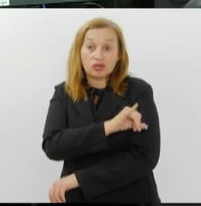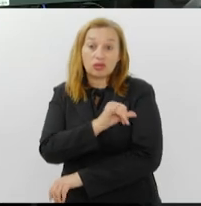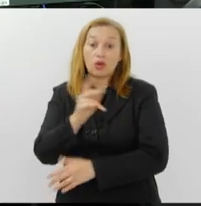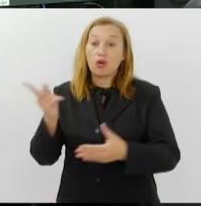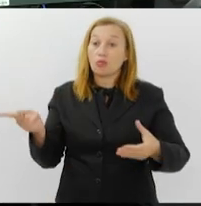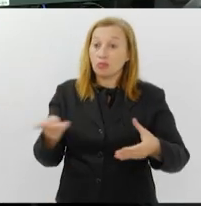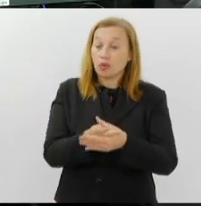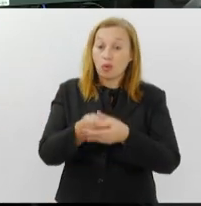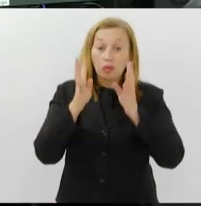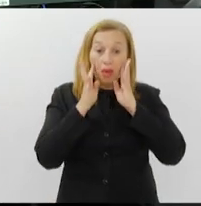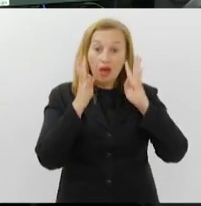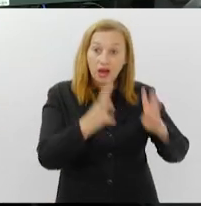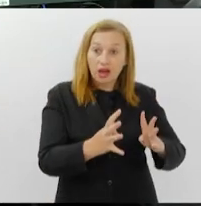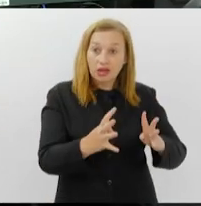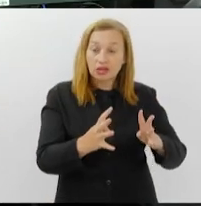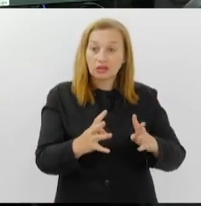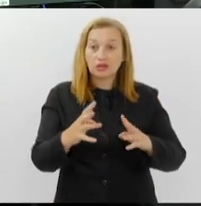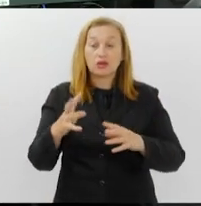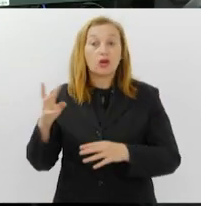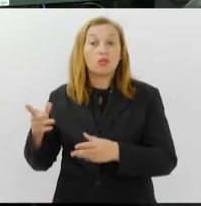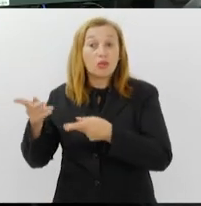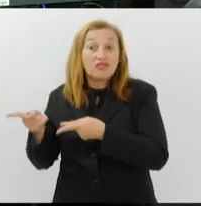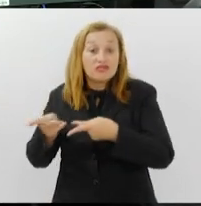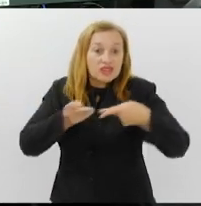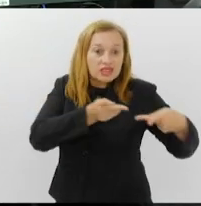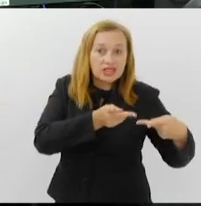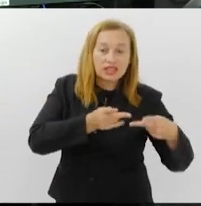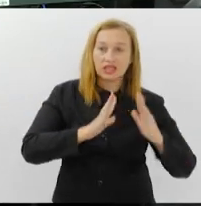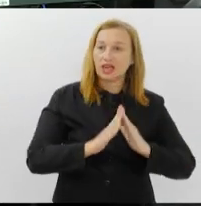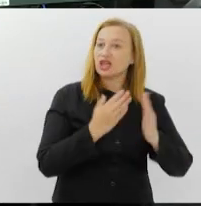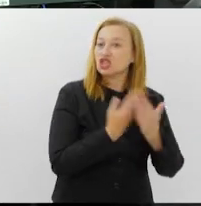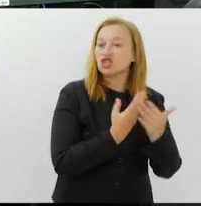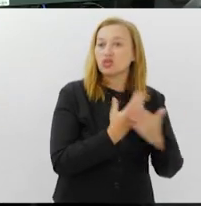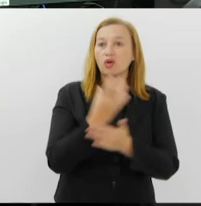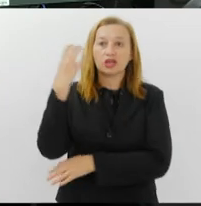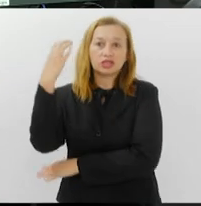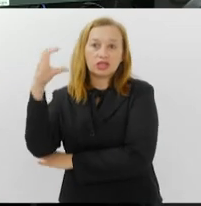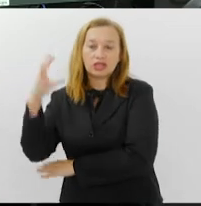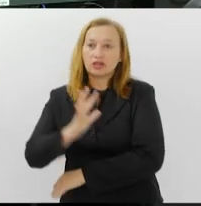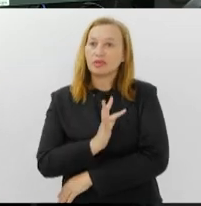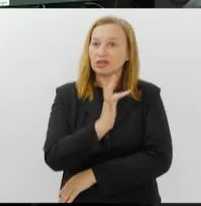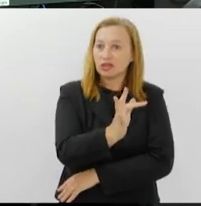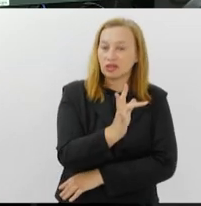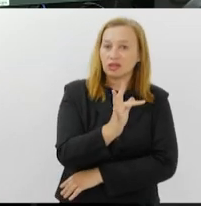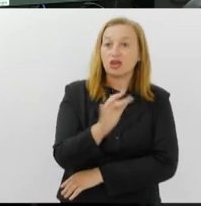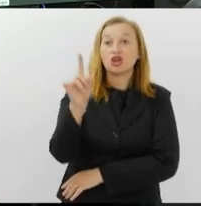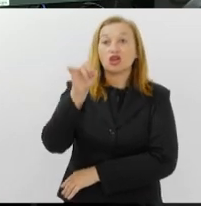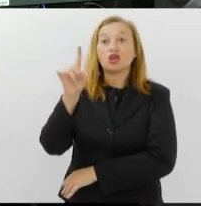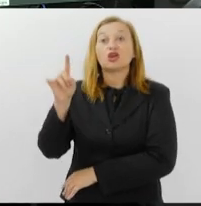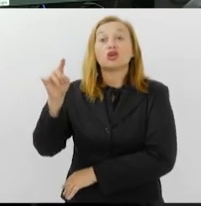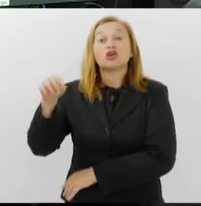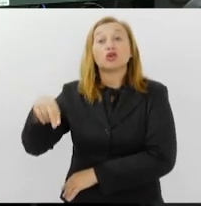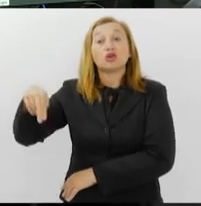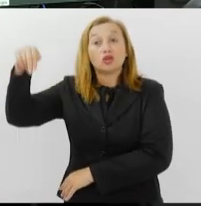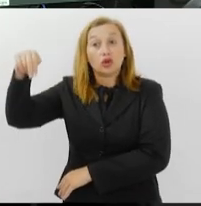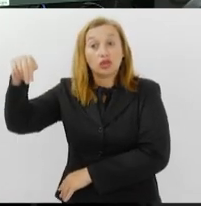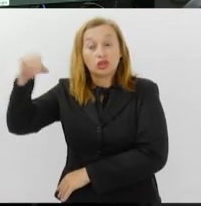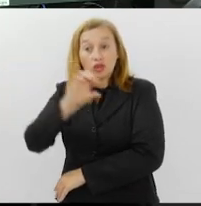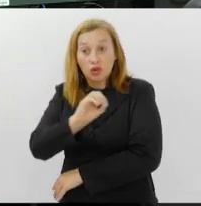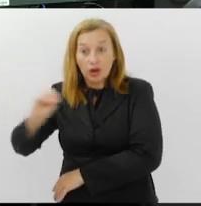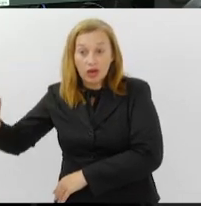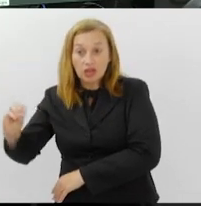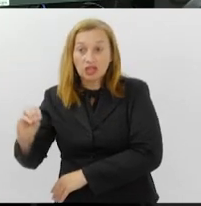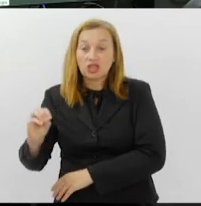Durante uma operação em colégios nas regiões de Niterói, Baixada Fluminense, Zona Oeste e Zona Norte, de 20 escolas